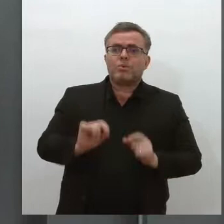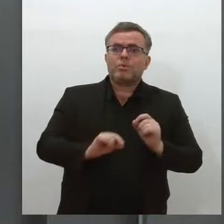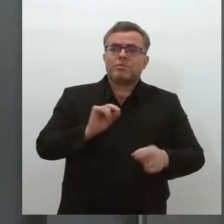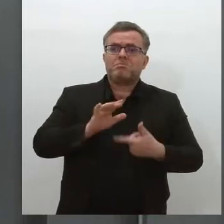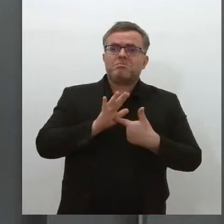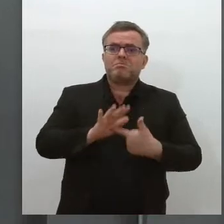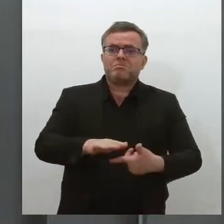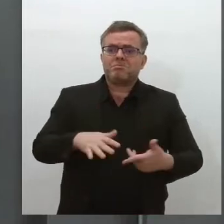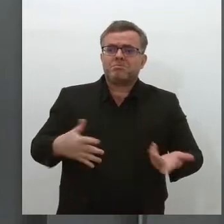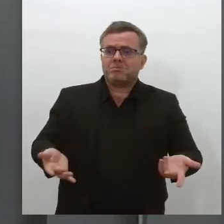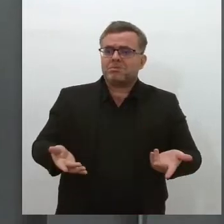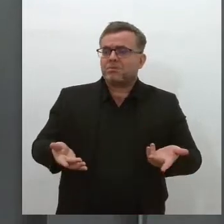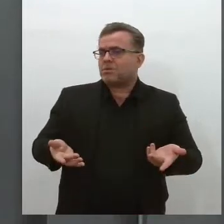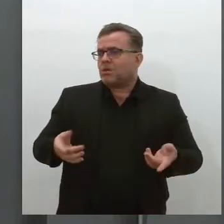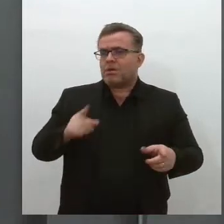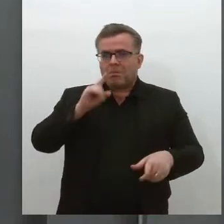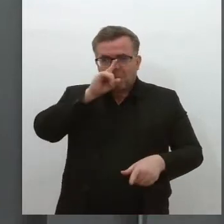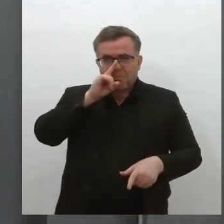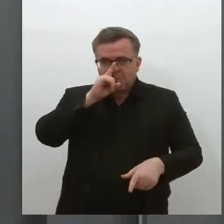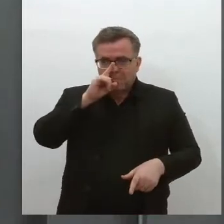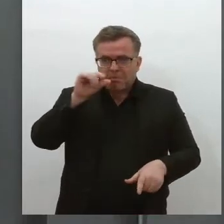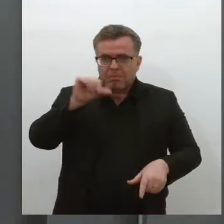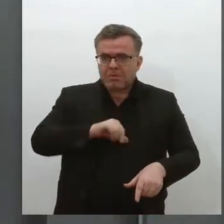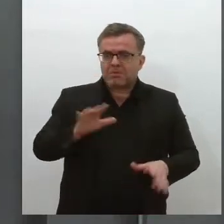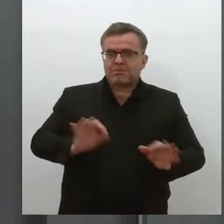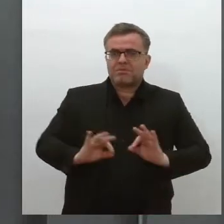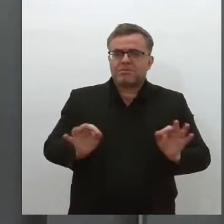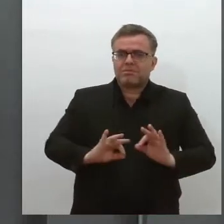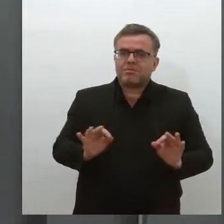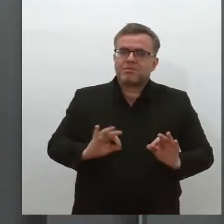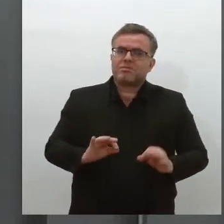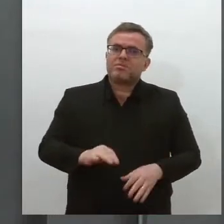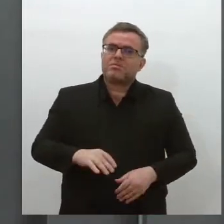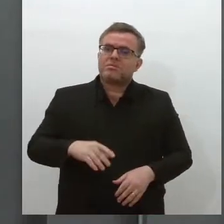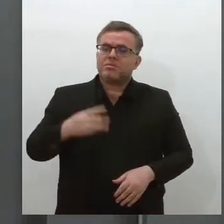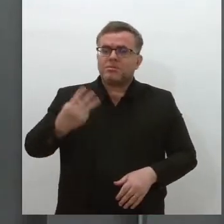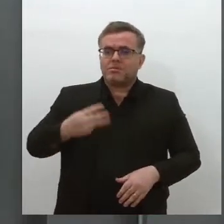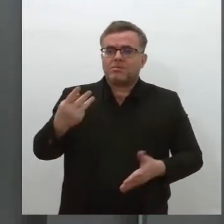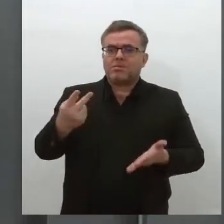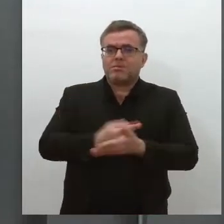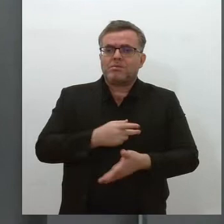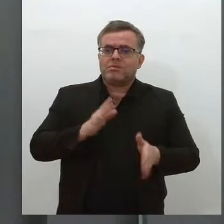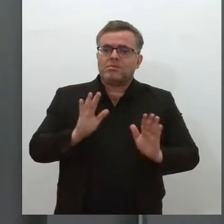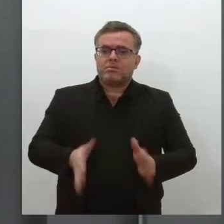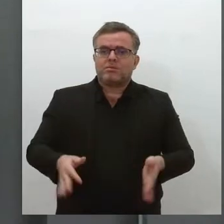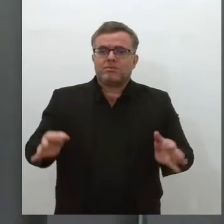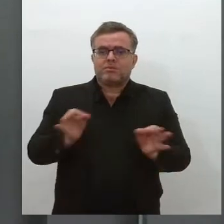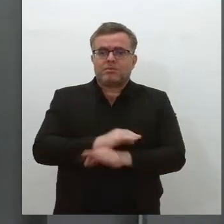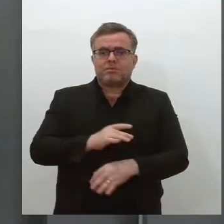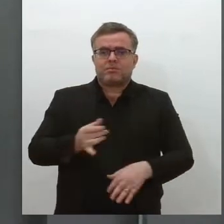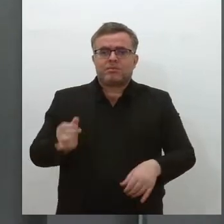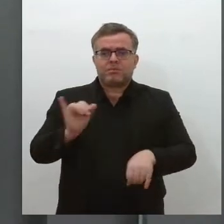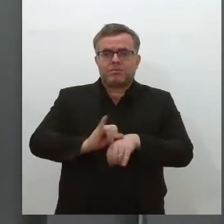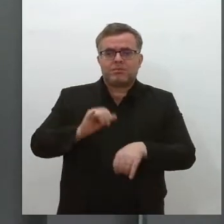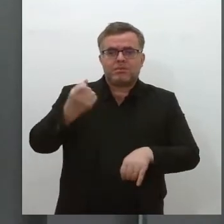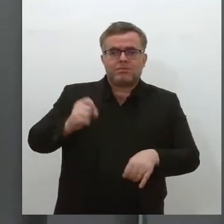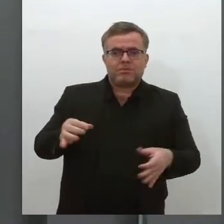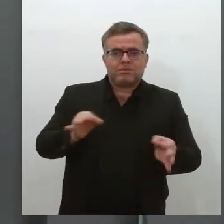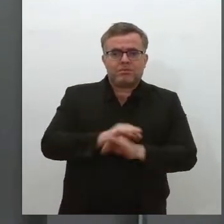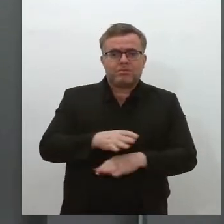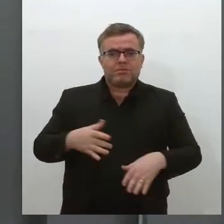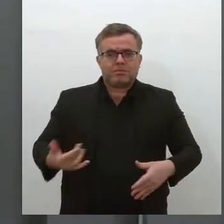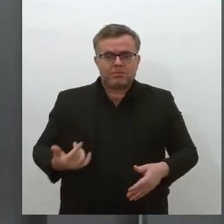agravamento. No início do mês, os três primeiros casos também foram registrados na capital sergipana. Outros 17